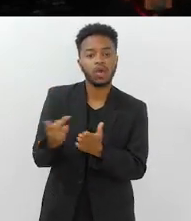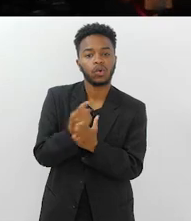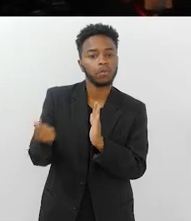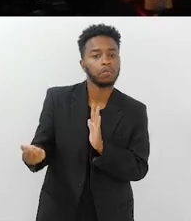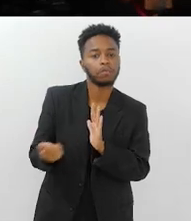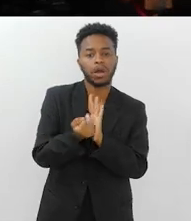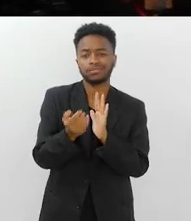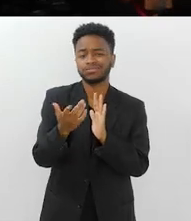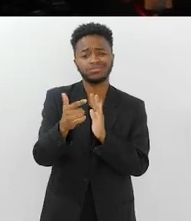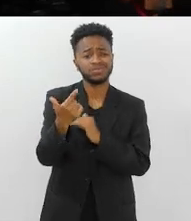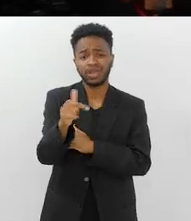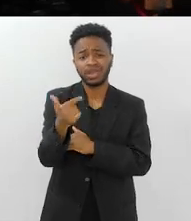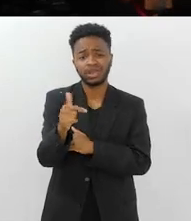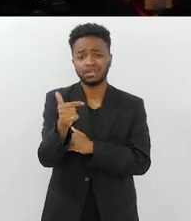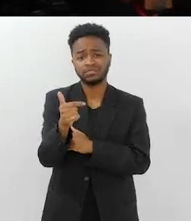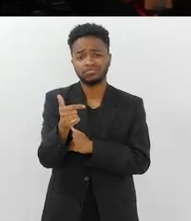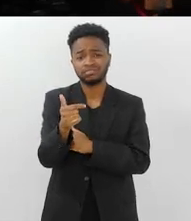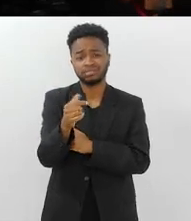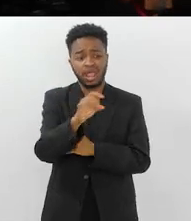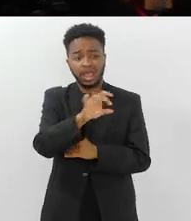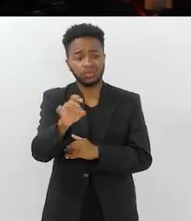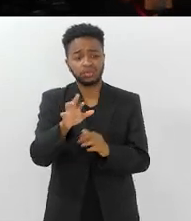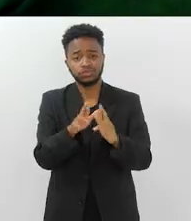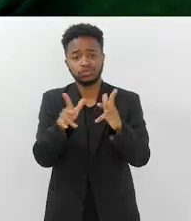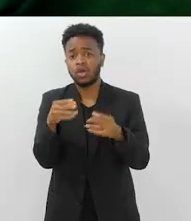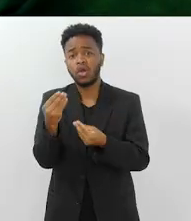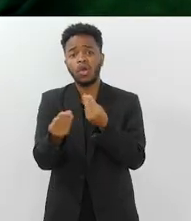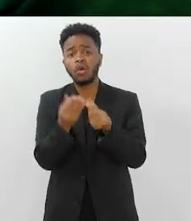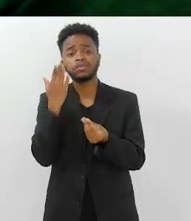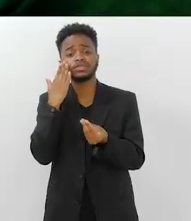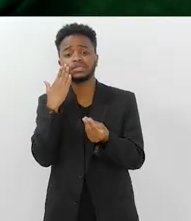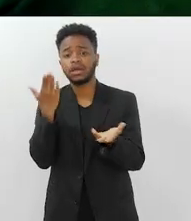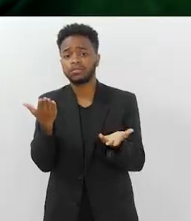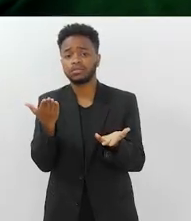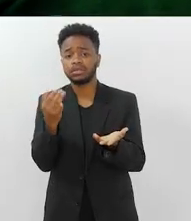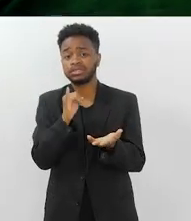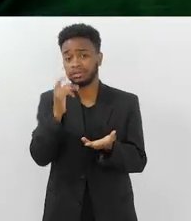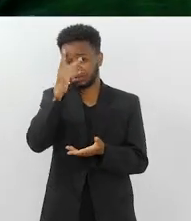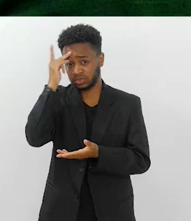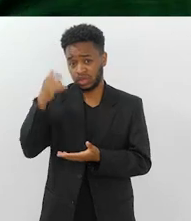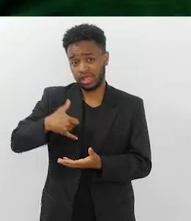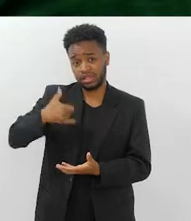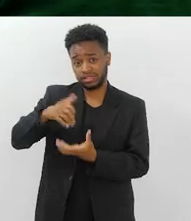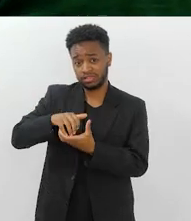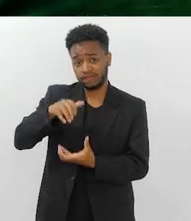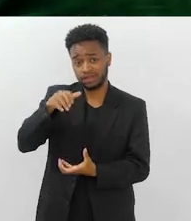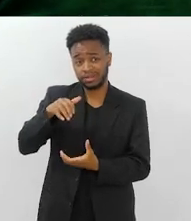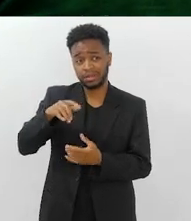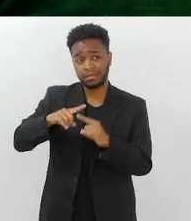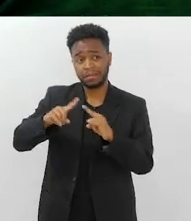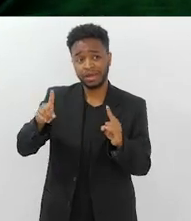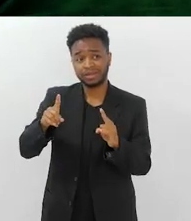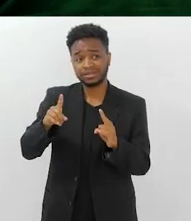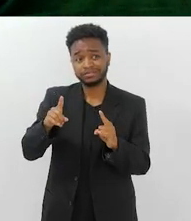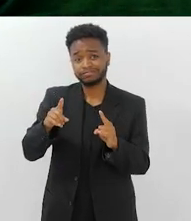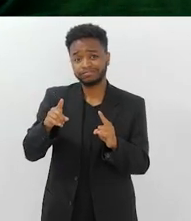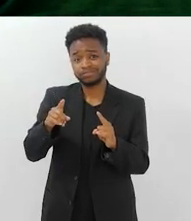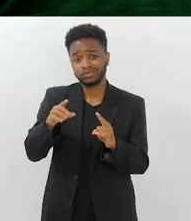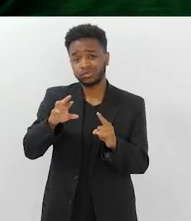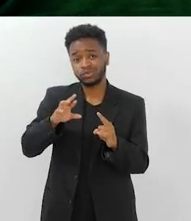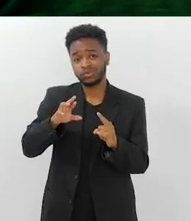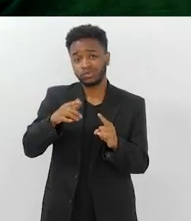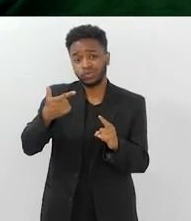um marco, é uma linha muito tênue, né? Qual é o indicativo de que a pessoa está envelhecendo mal? Não tem,